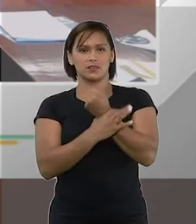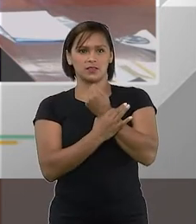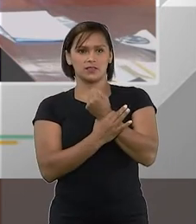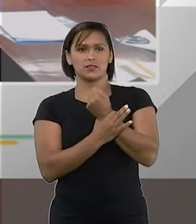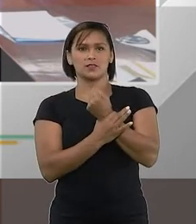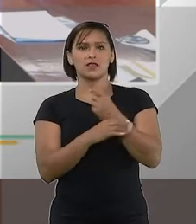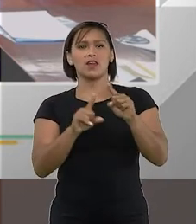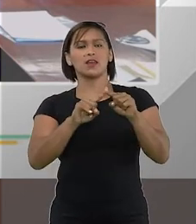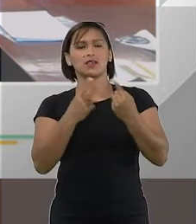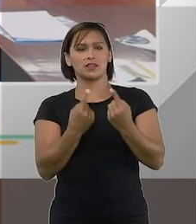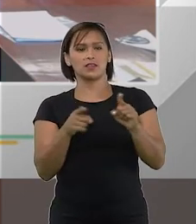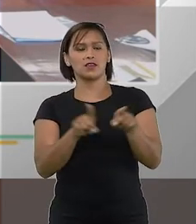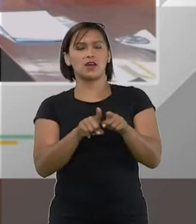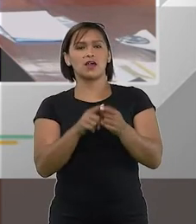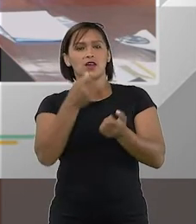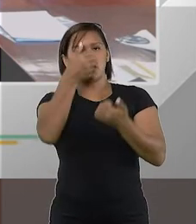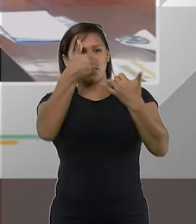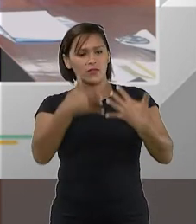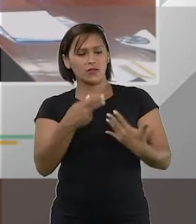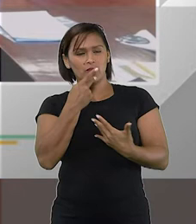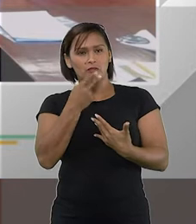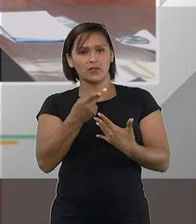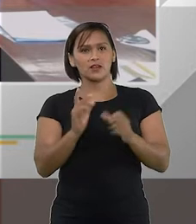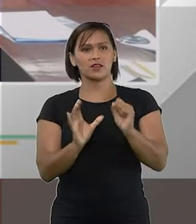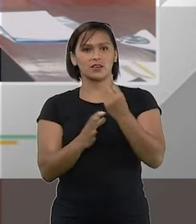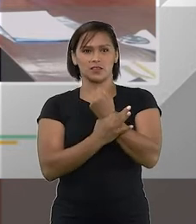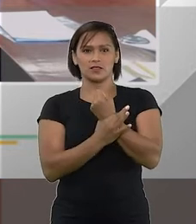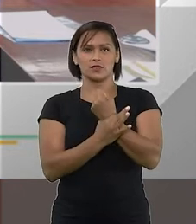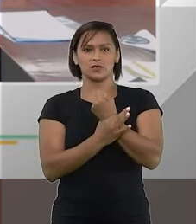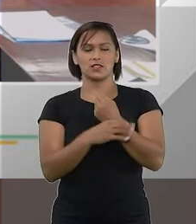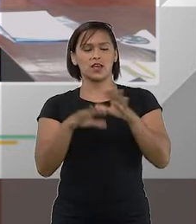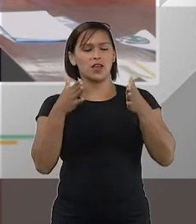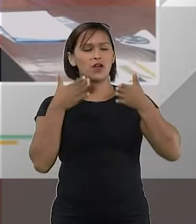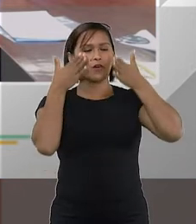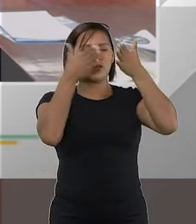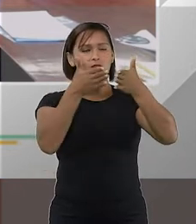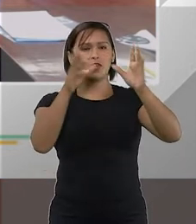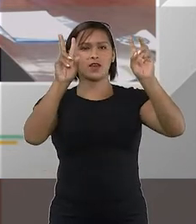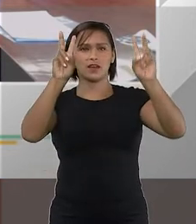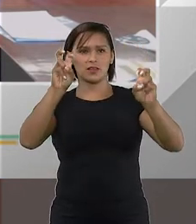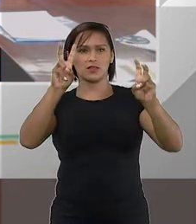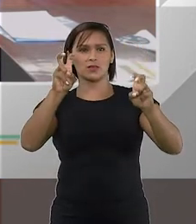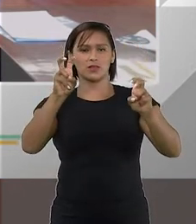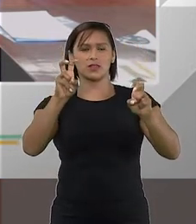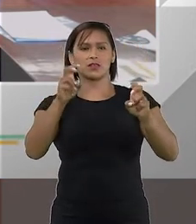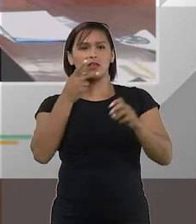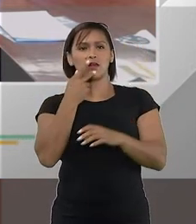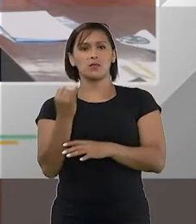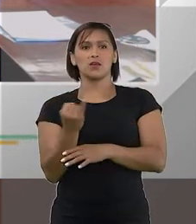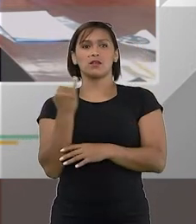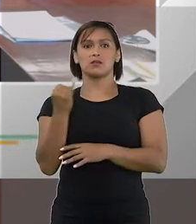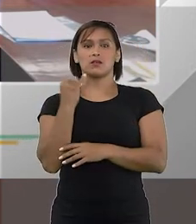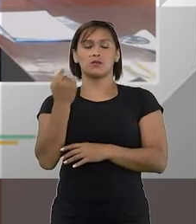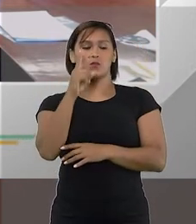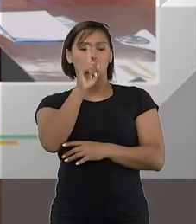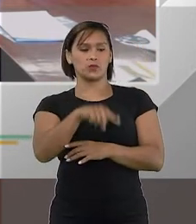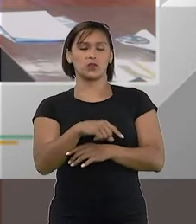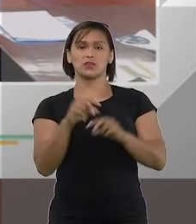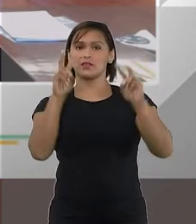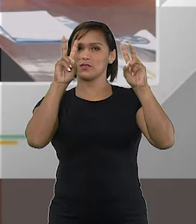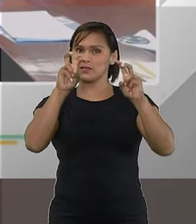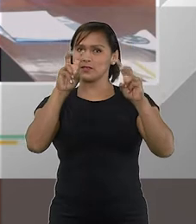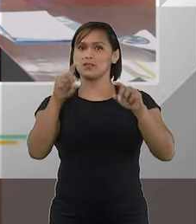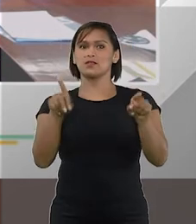garantias e é por isso que por falar em garantia eu ouso tocar no assunto deste